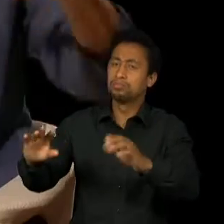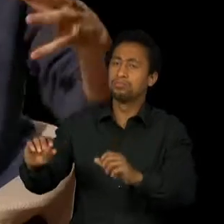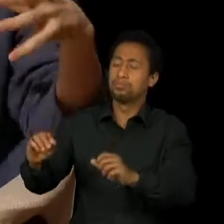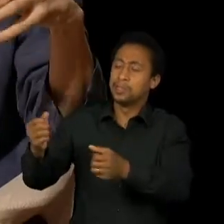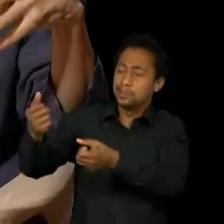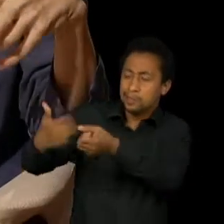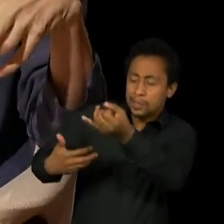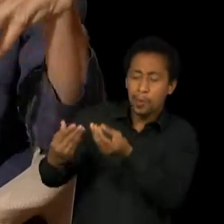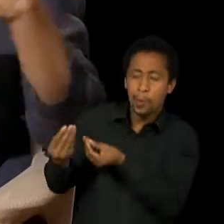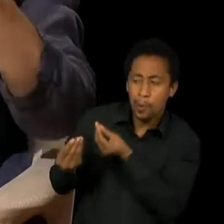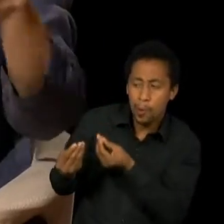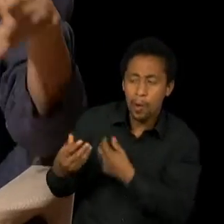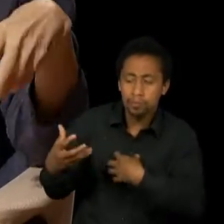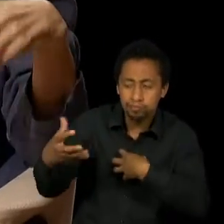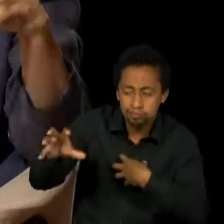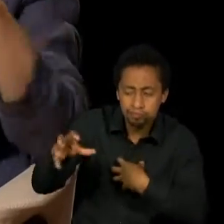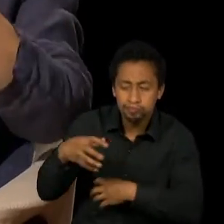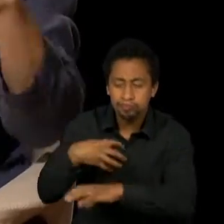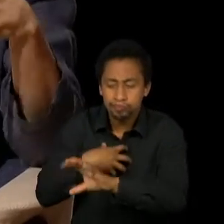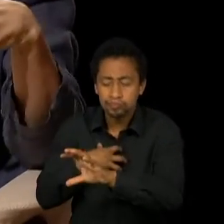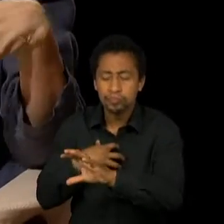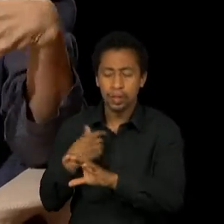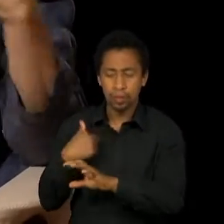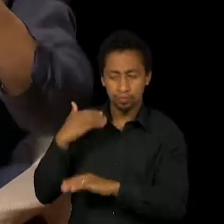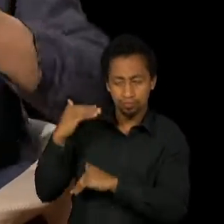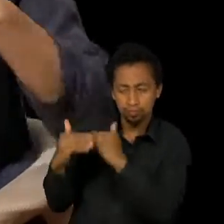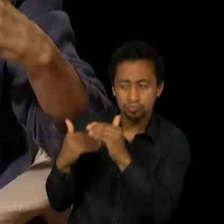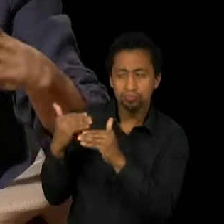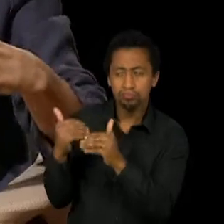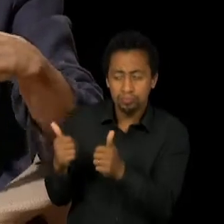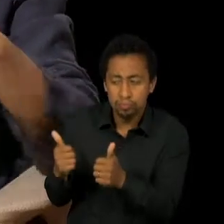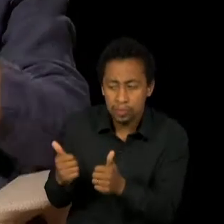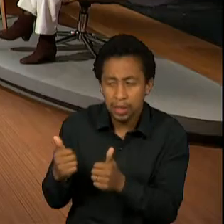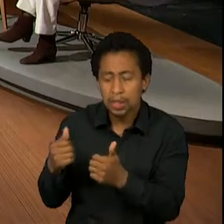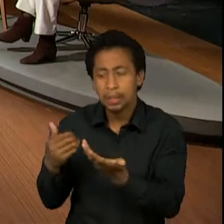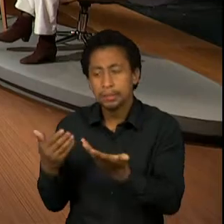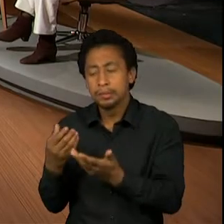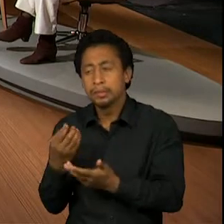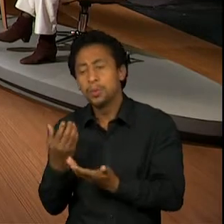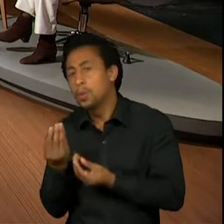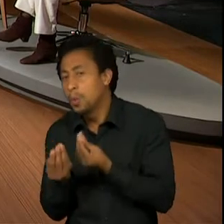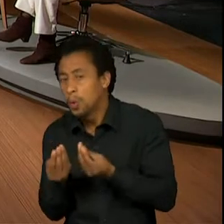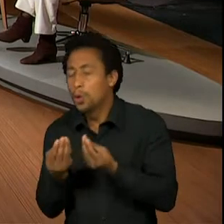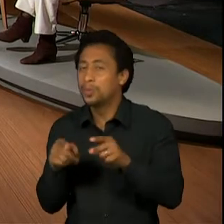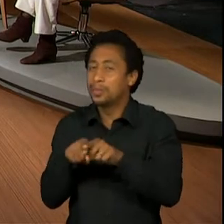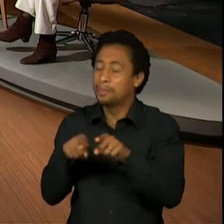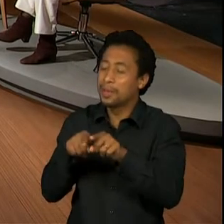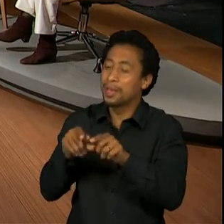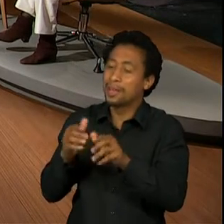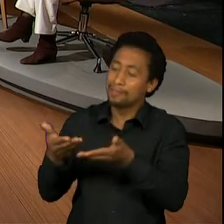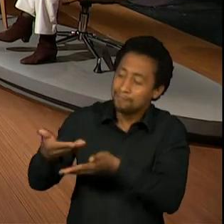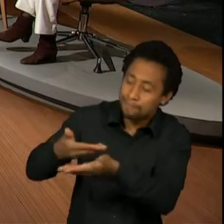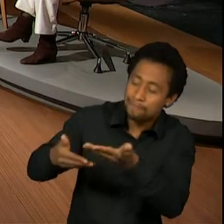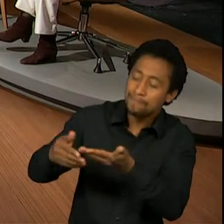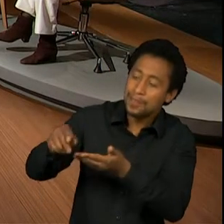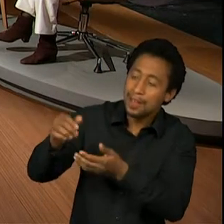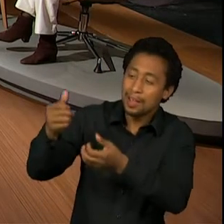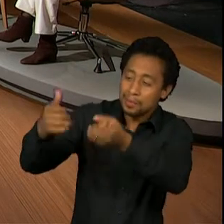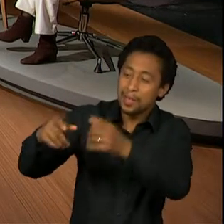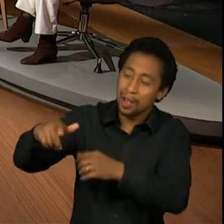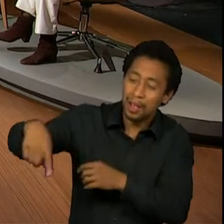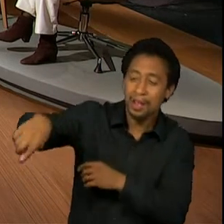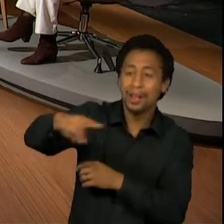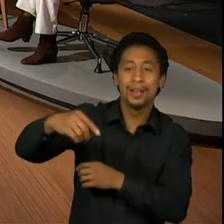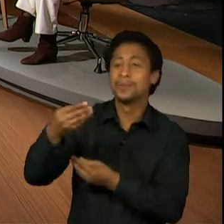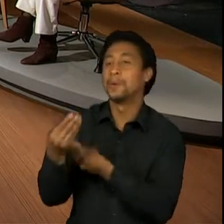deste grupo, né? Do seu desenvolvimento, do seu criar. E também da notícia para os outros. Então, esse é um olhar tão positivo e tão